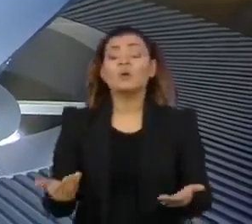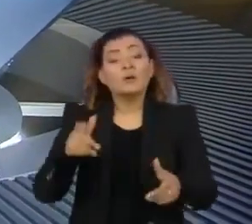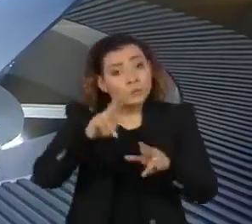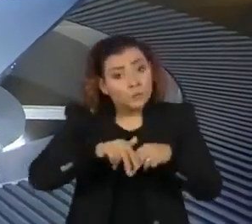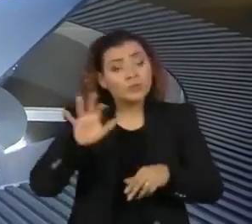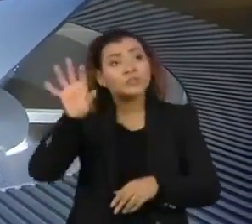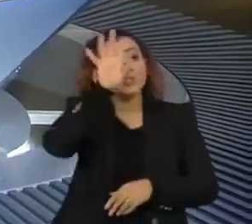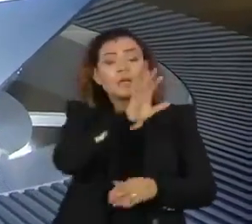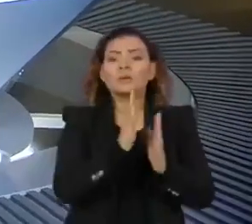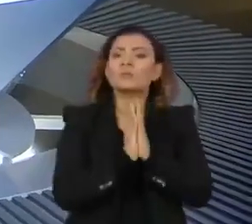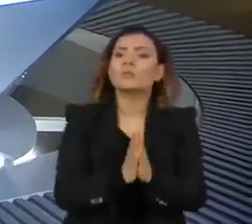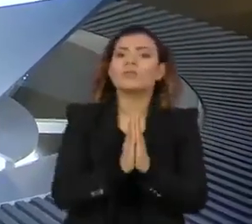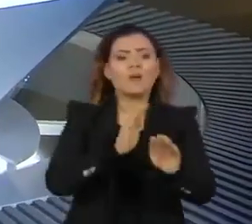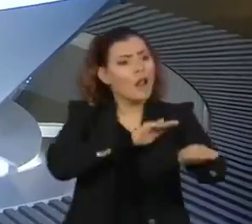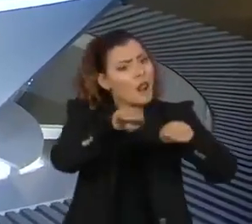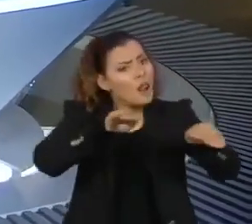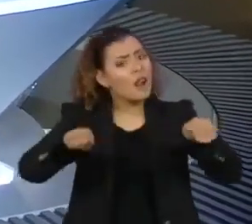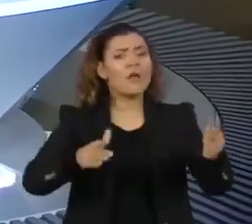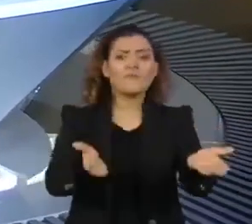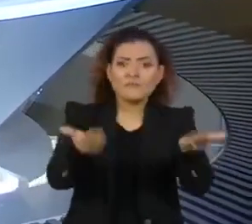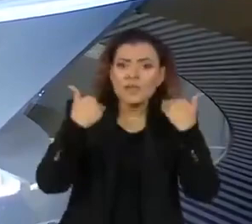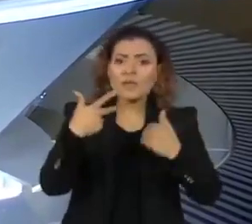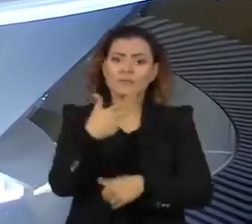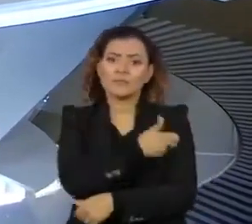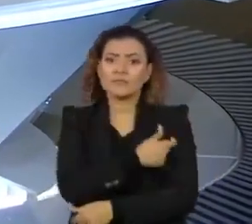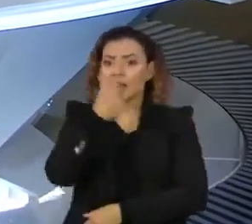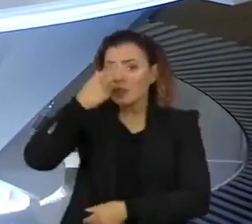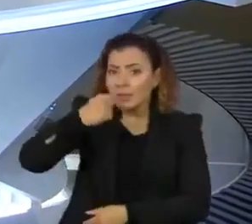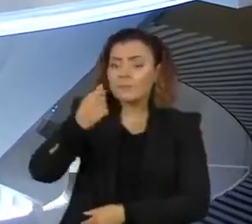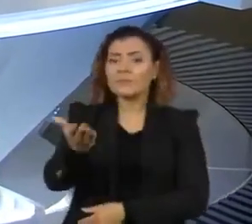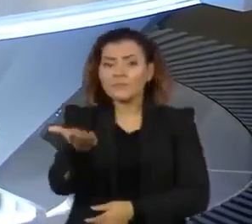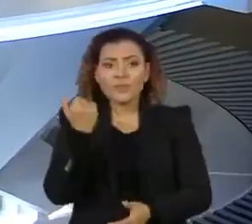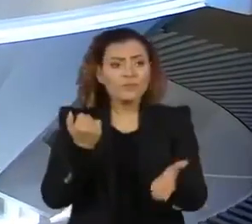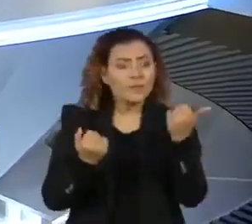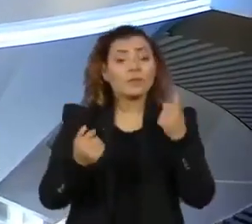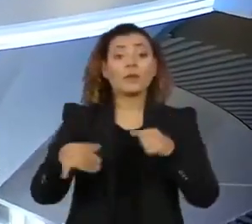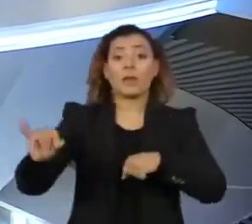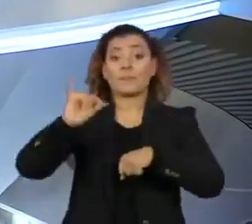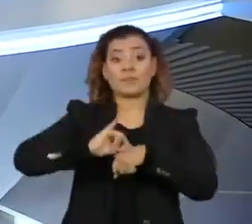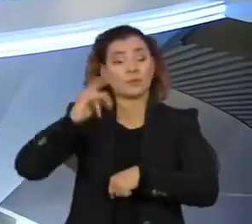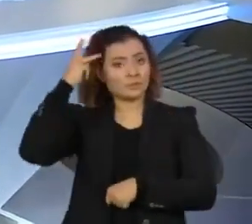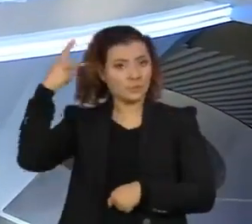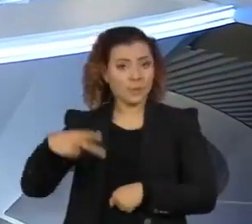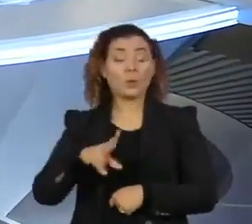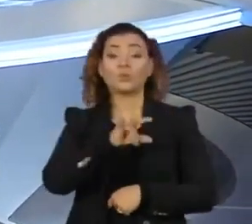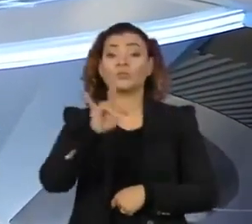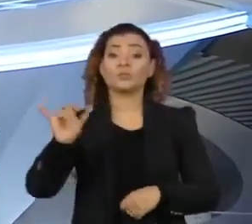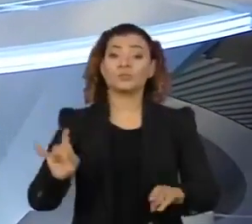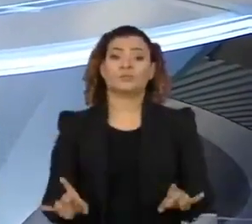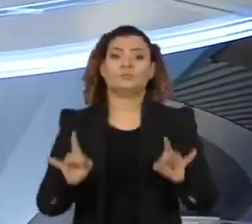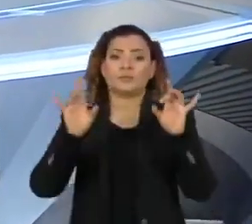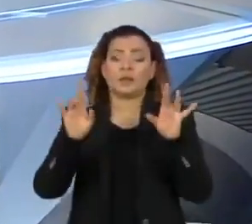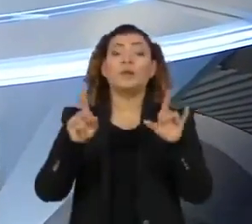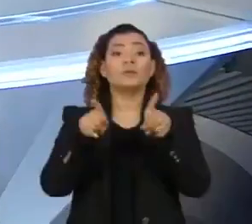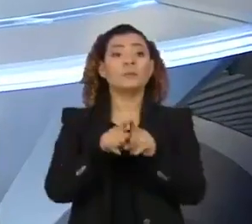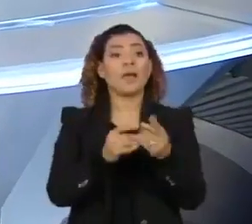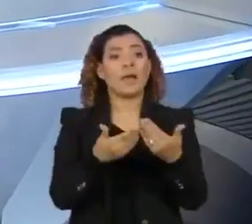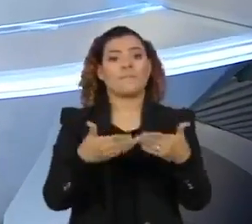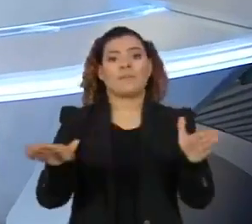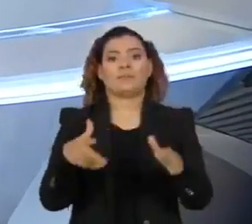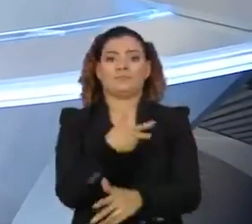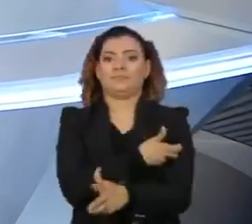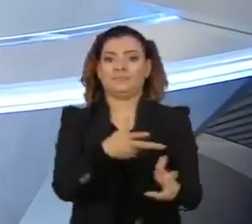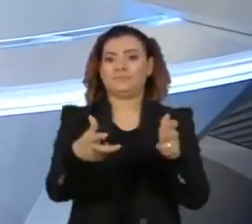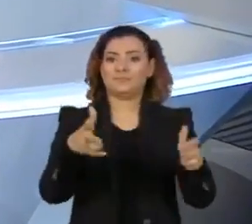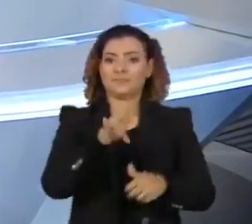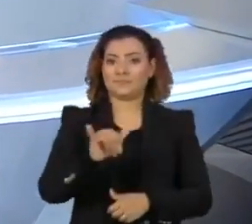estados reforçam o chamado aos postos de saúde. Na capital paulista, amanhã é o dia D e as UBSs ficarão abertas.